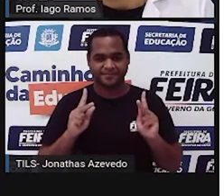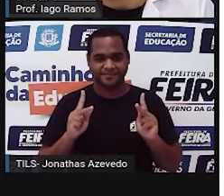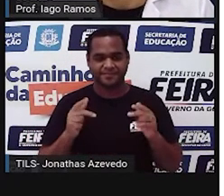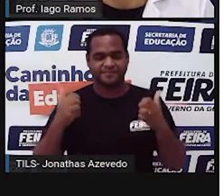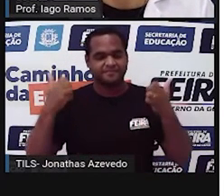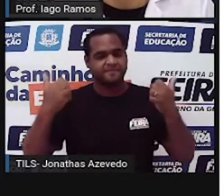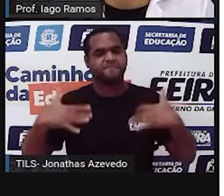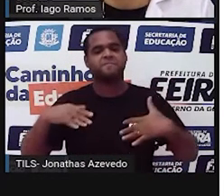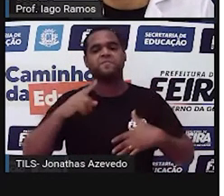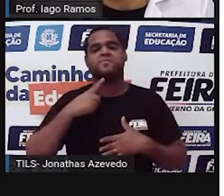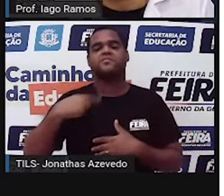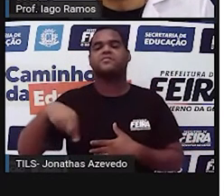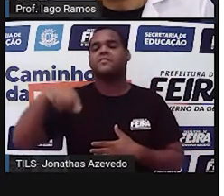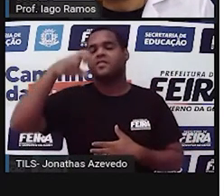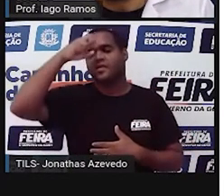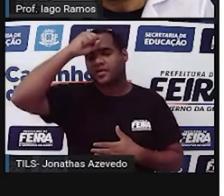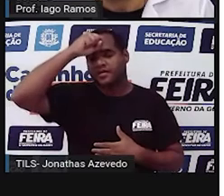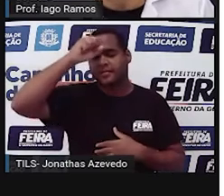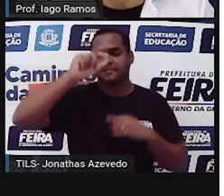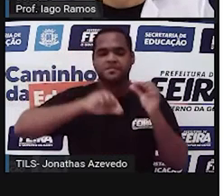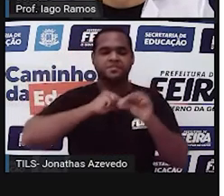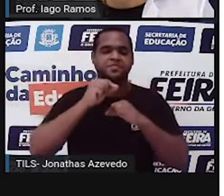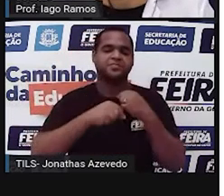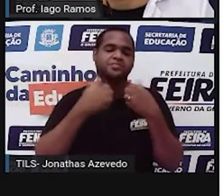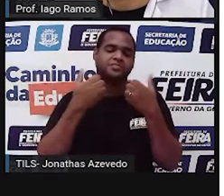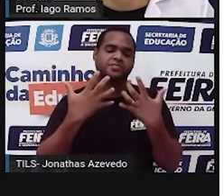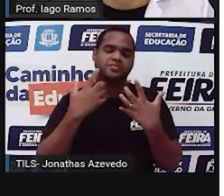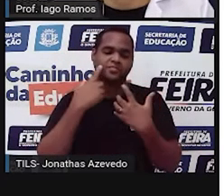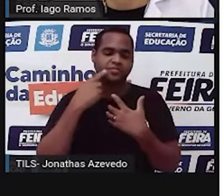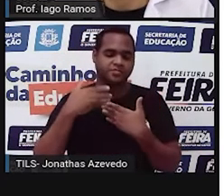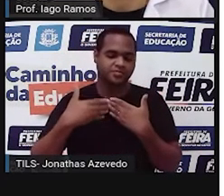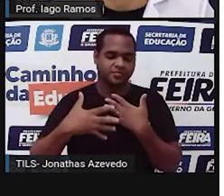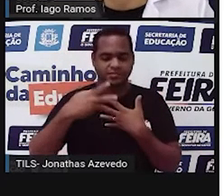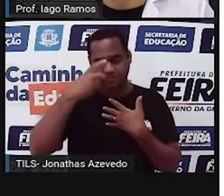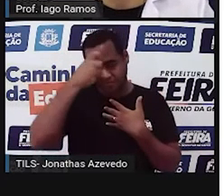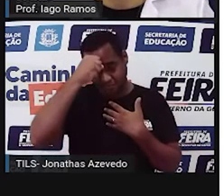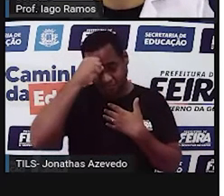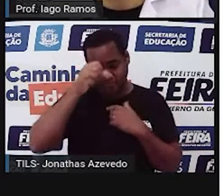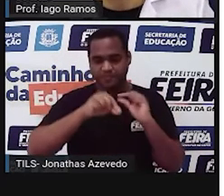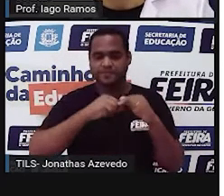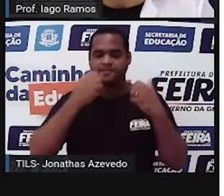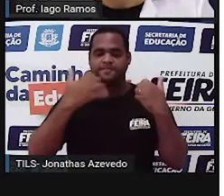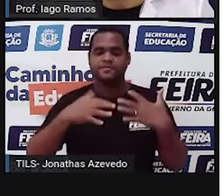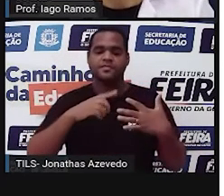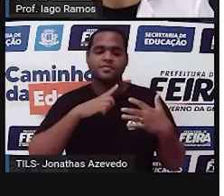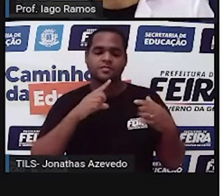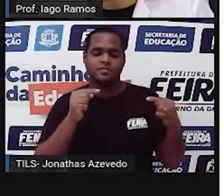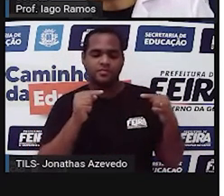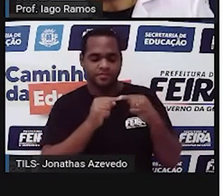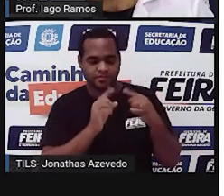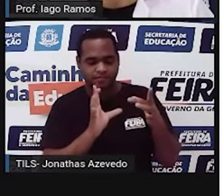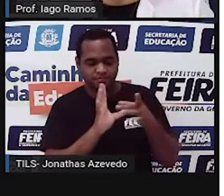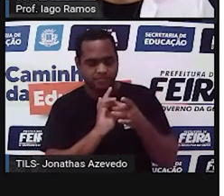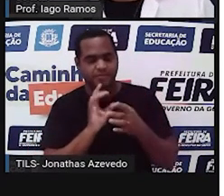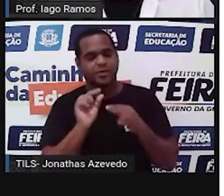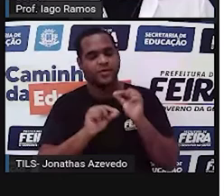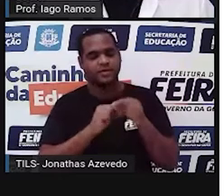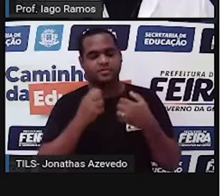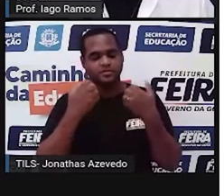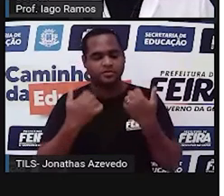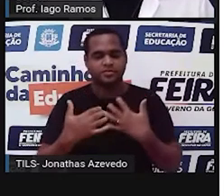Bom, e o que é que a gente vai aprender? A gente vai aprender algo que ainda tem a ver, né,